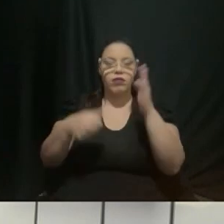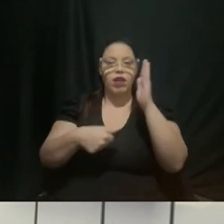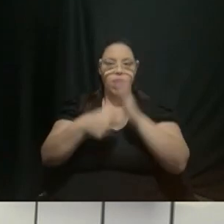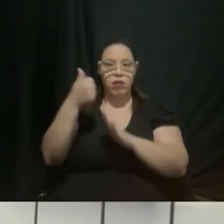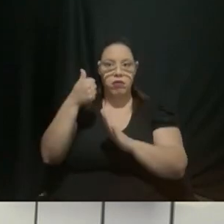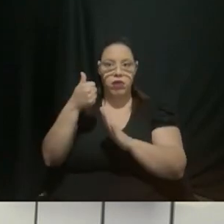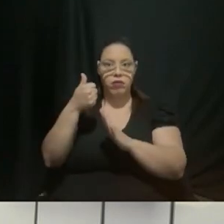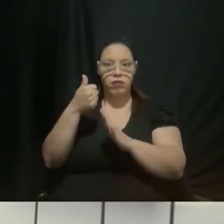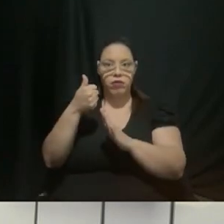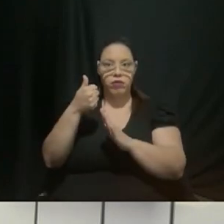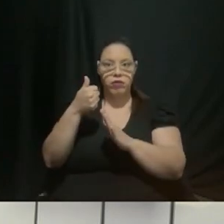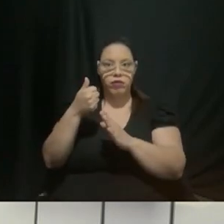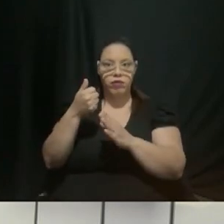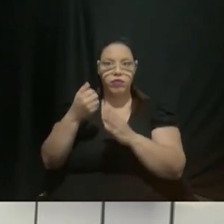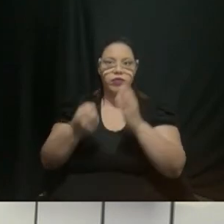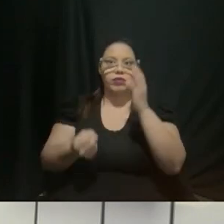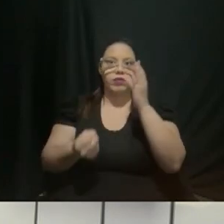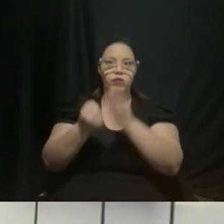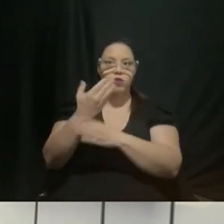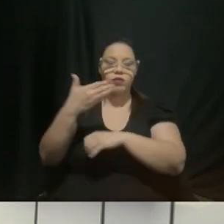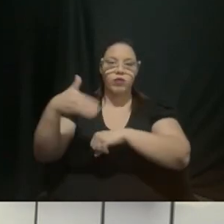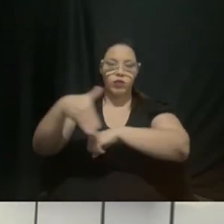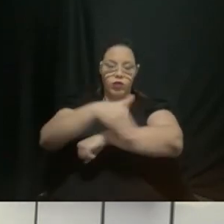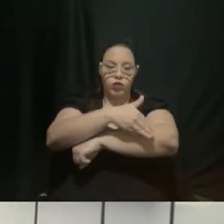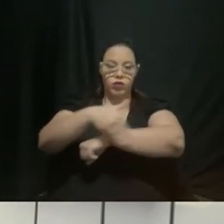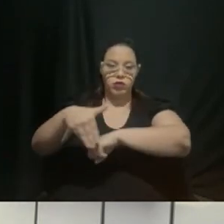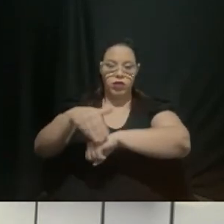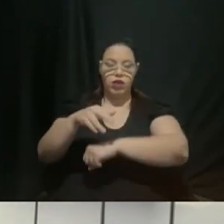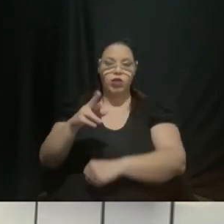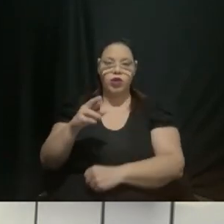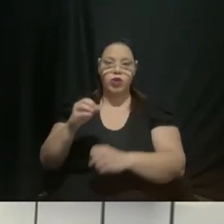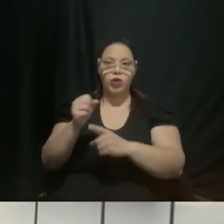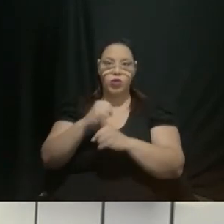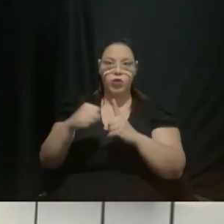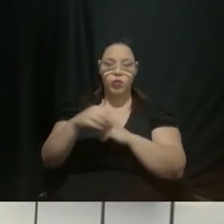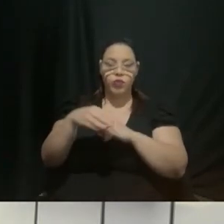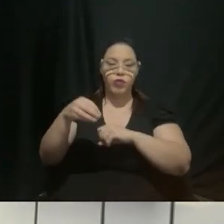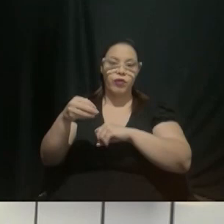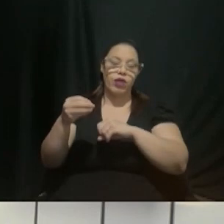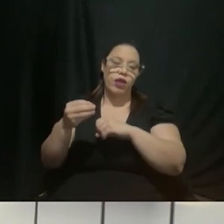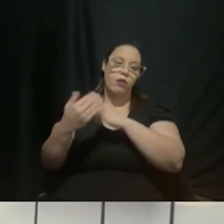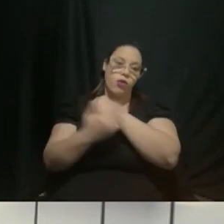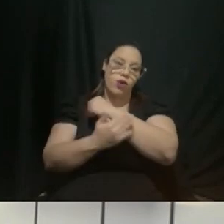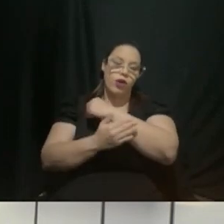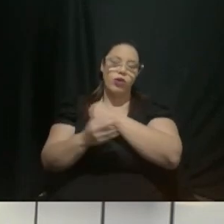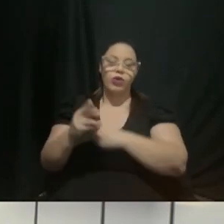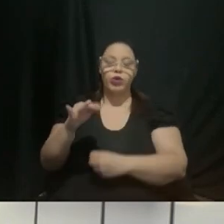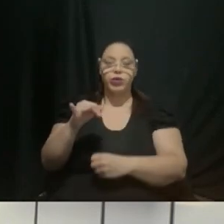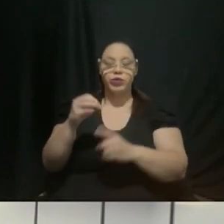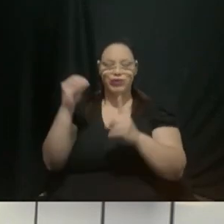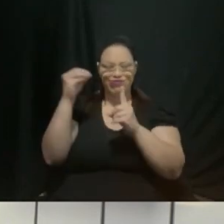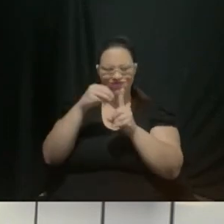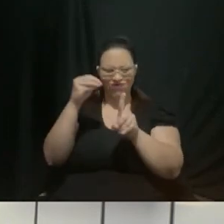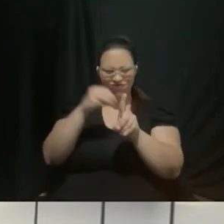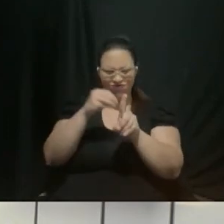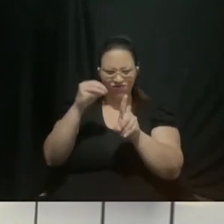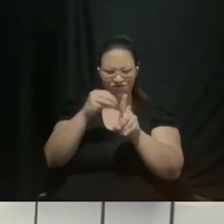o endereço social destinado a moradores de rua pessoas em estado de vulnerabilidade social